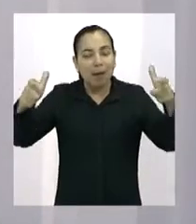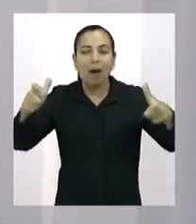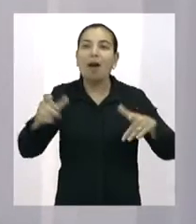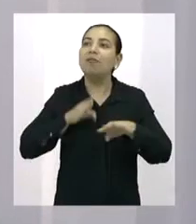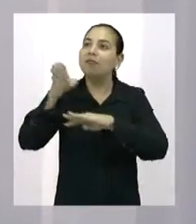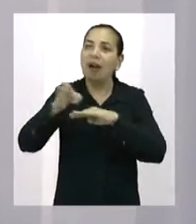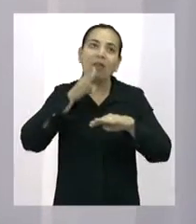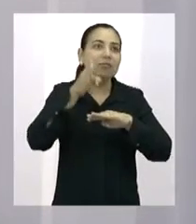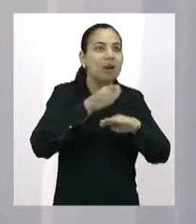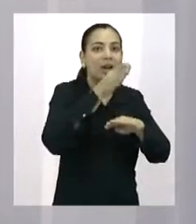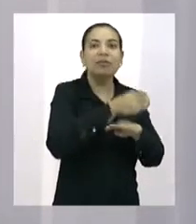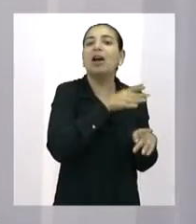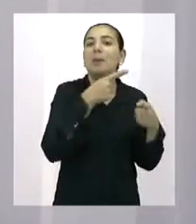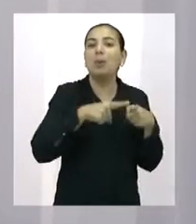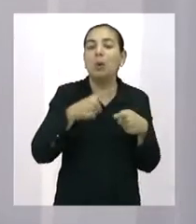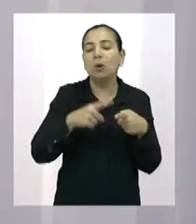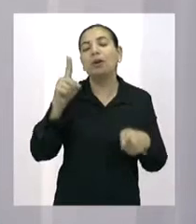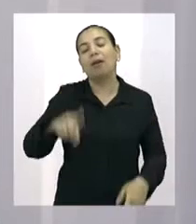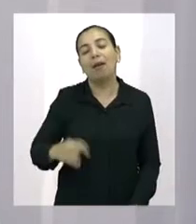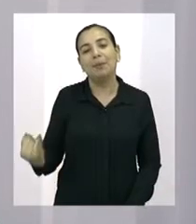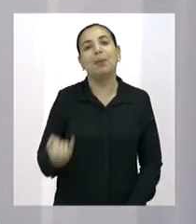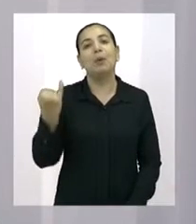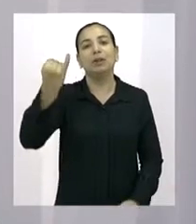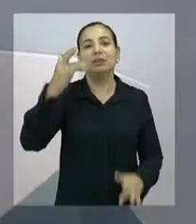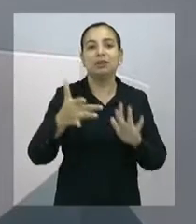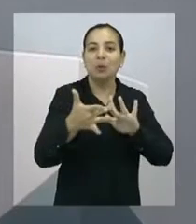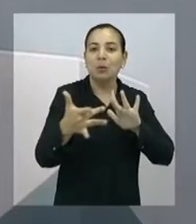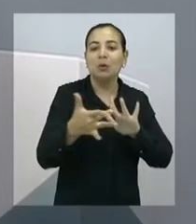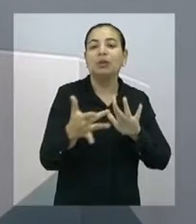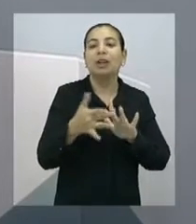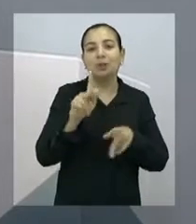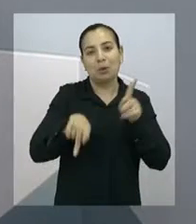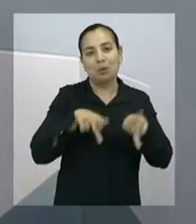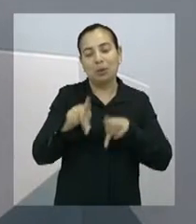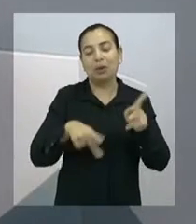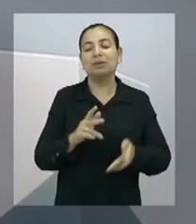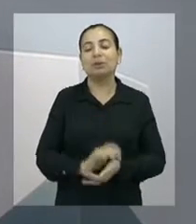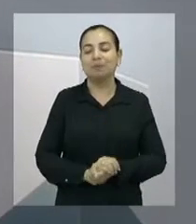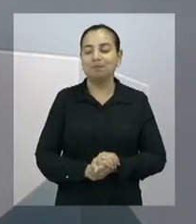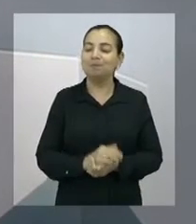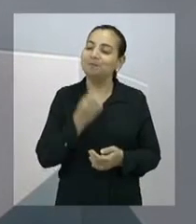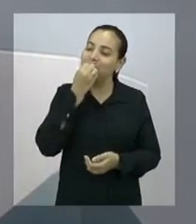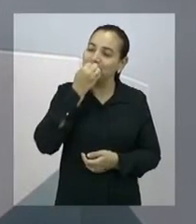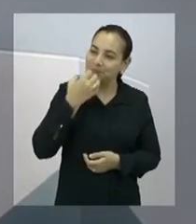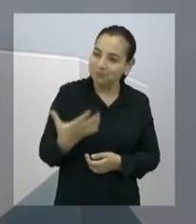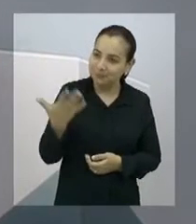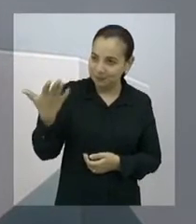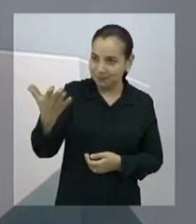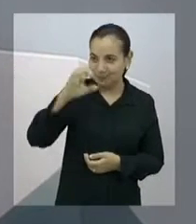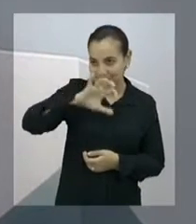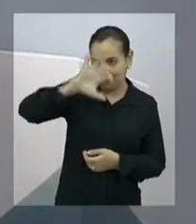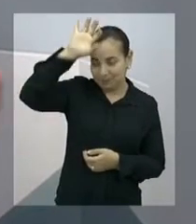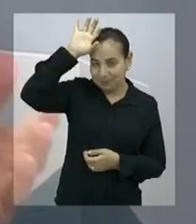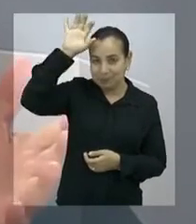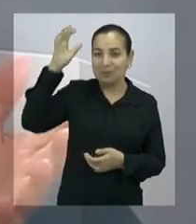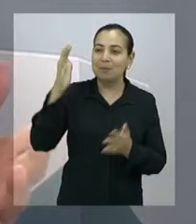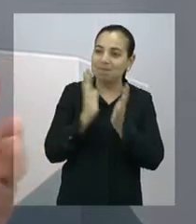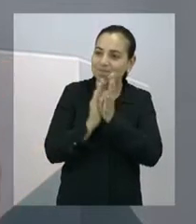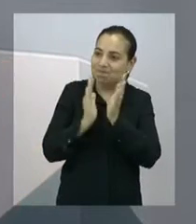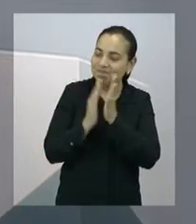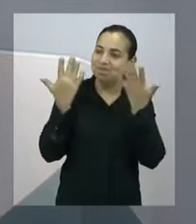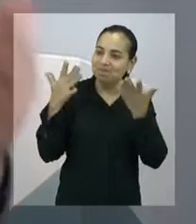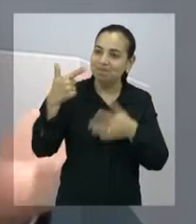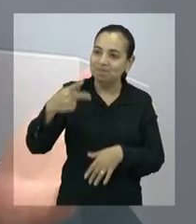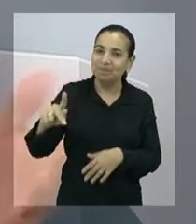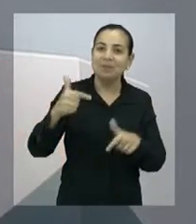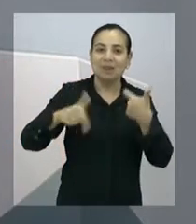contato direto com a população. Muito bem, vereador Plácio, filho do PSDB, muito obrigado pela entrevista e parabéns pelo